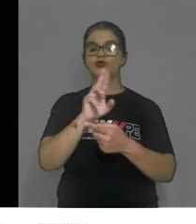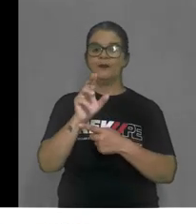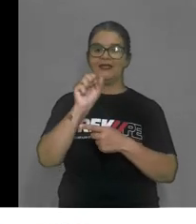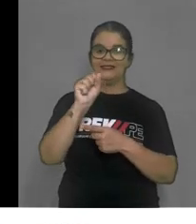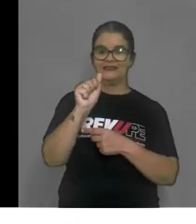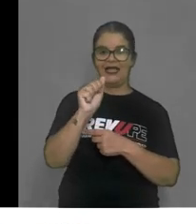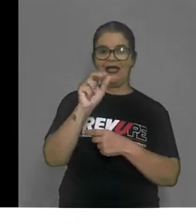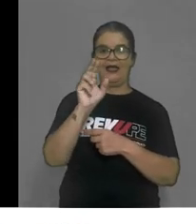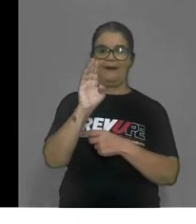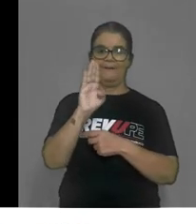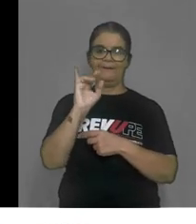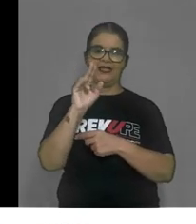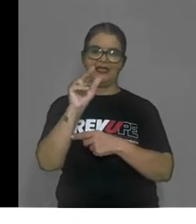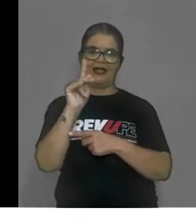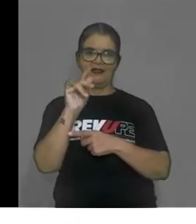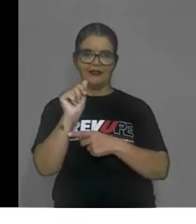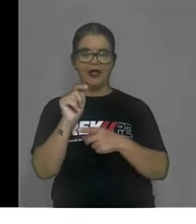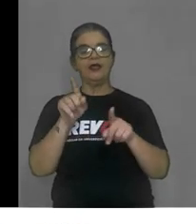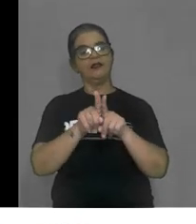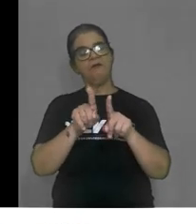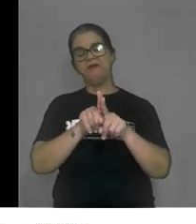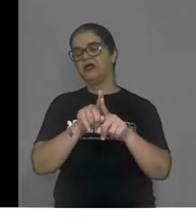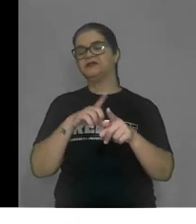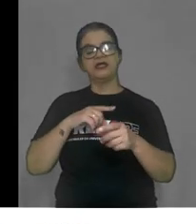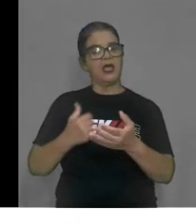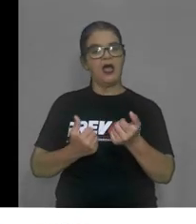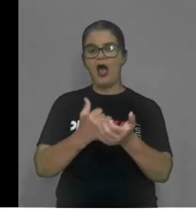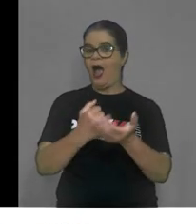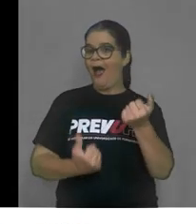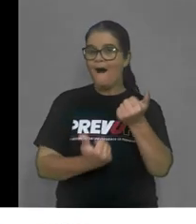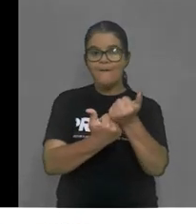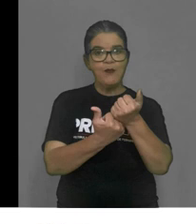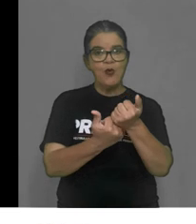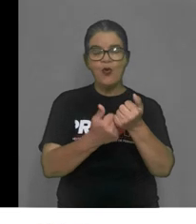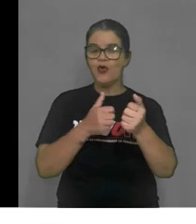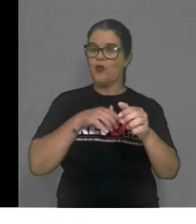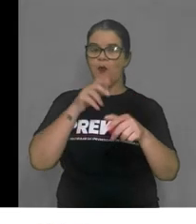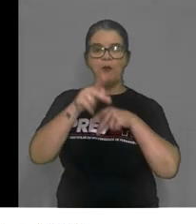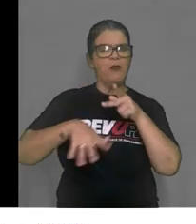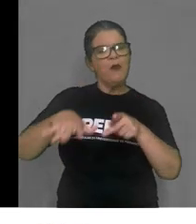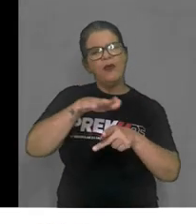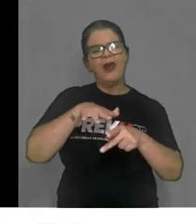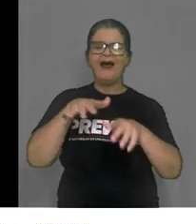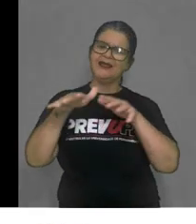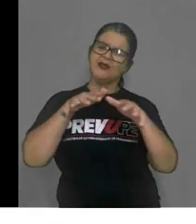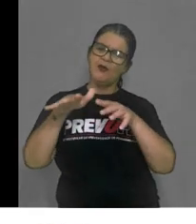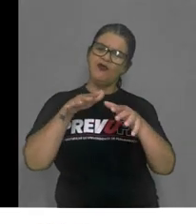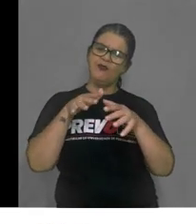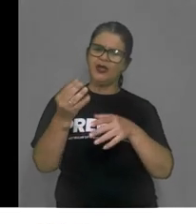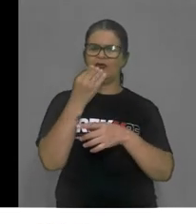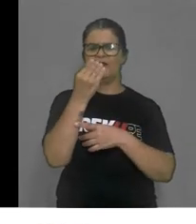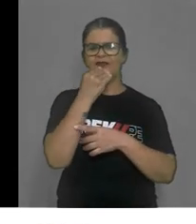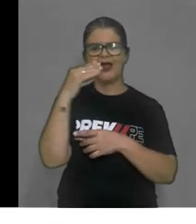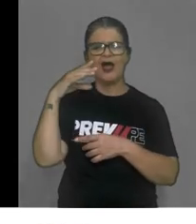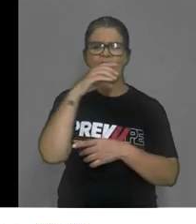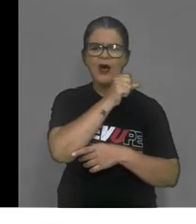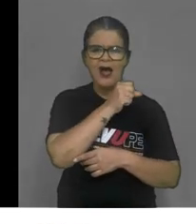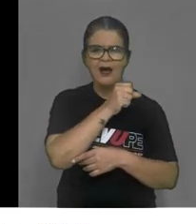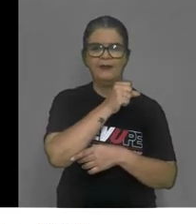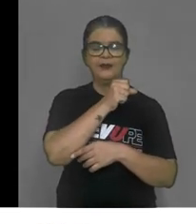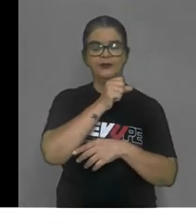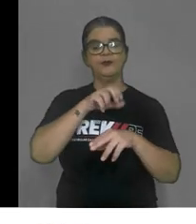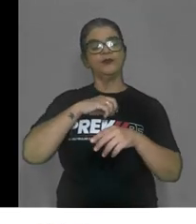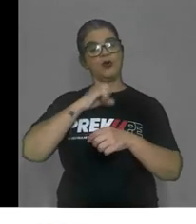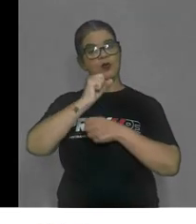sem o respaldo popular, porém, esse movimento se enfraqueceu rapidamente. No ano seguinte,